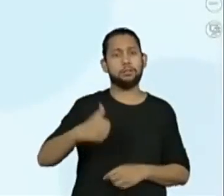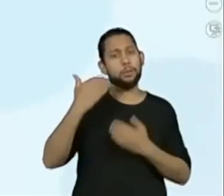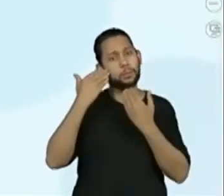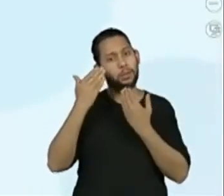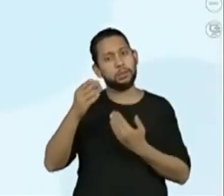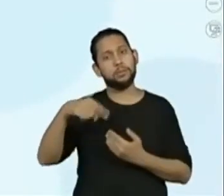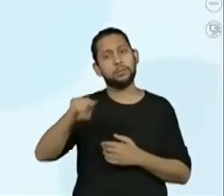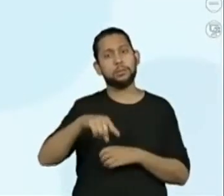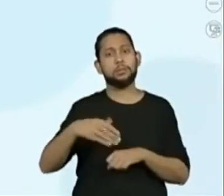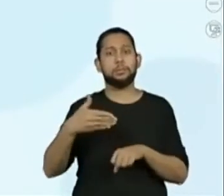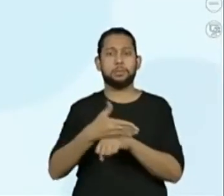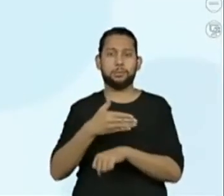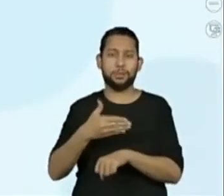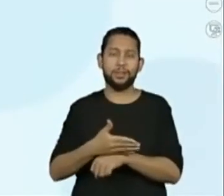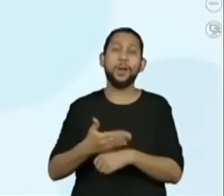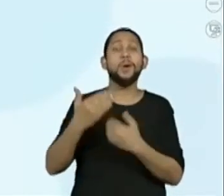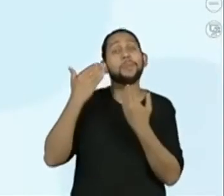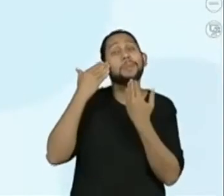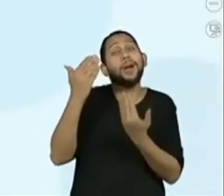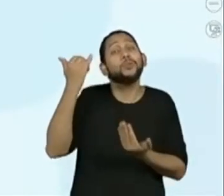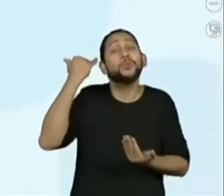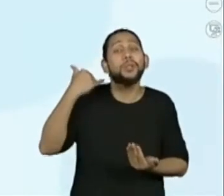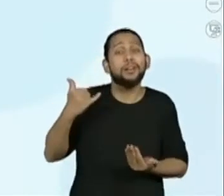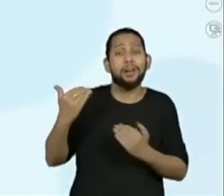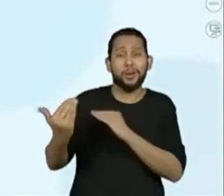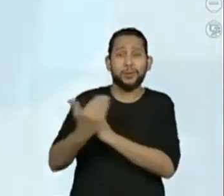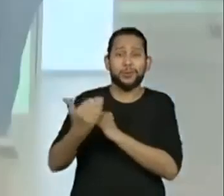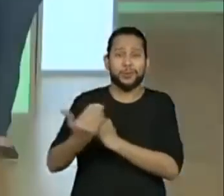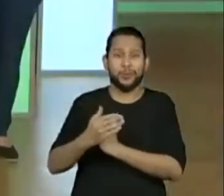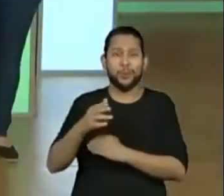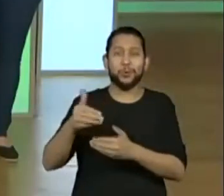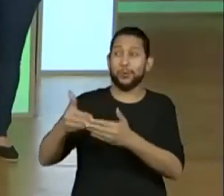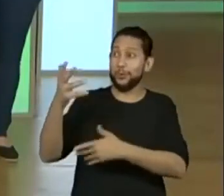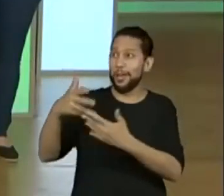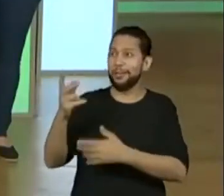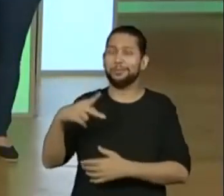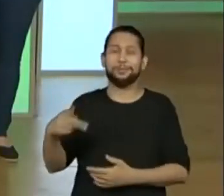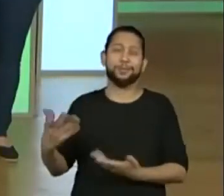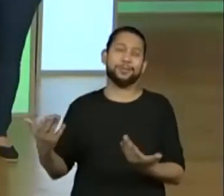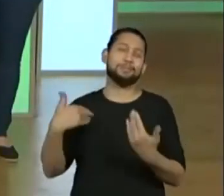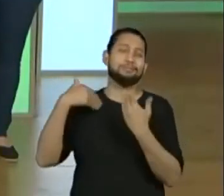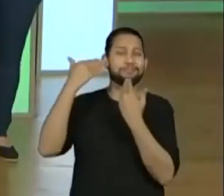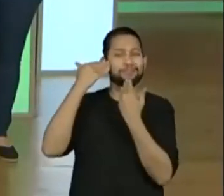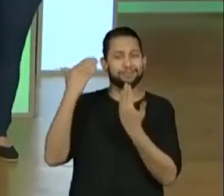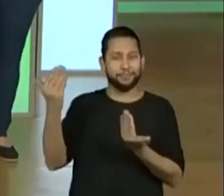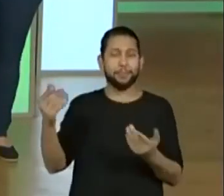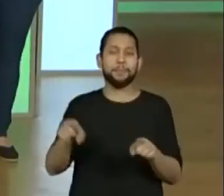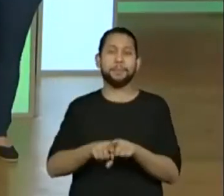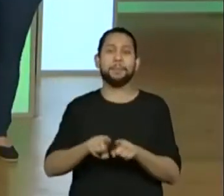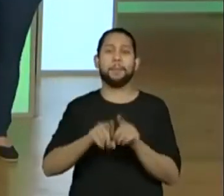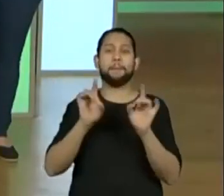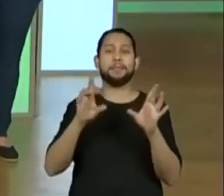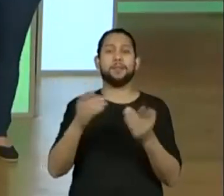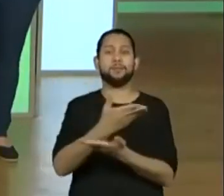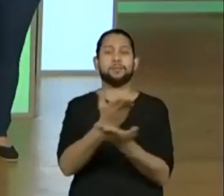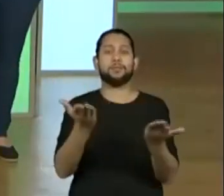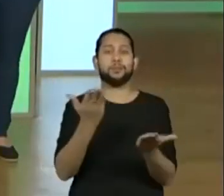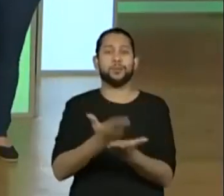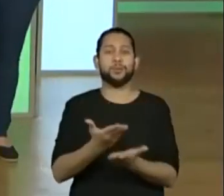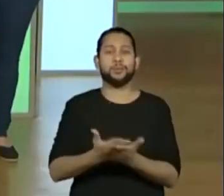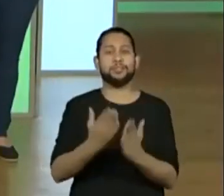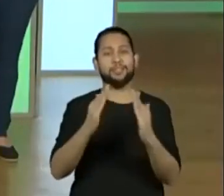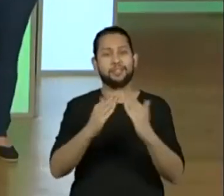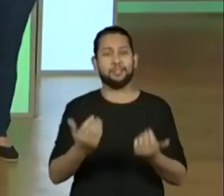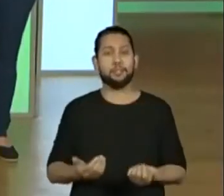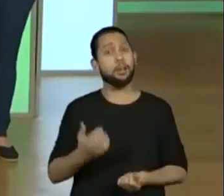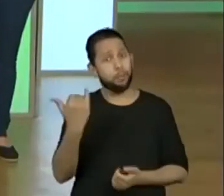participação, professora Juliana. Muito obrigada. Por todos os professores no chat e principalmente, lógico, os estudantes aí de casa. Sem vocês, essas